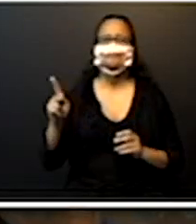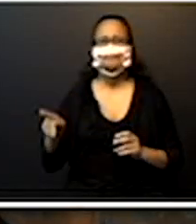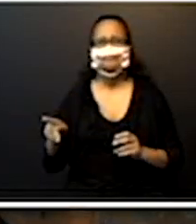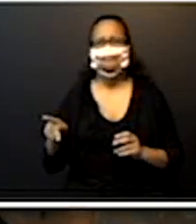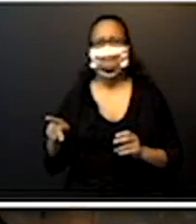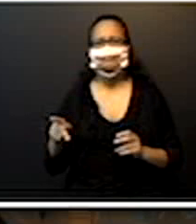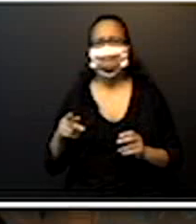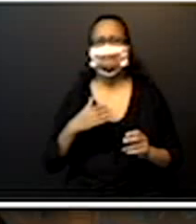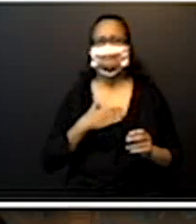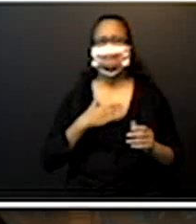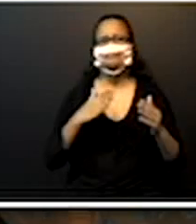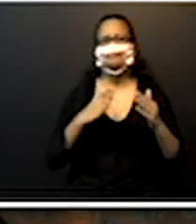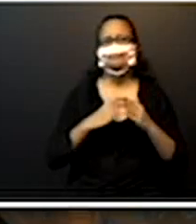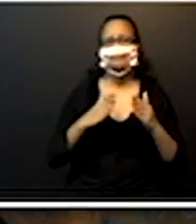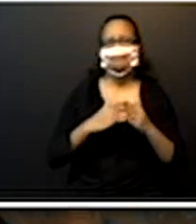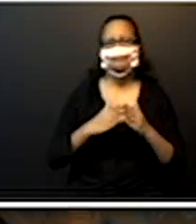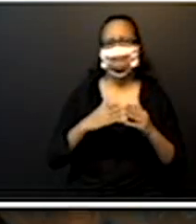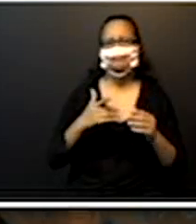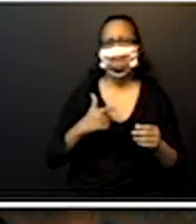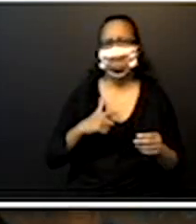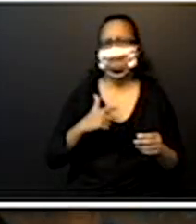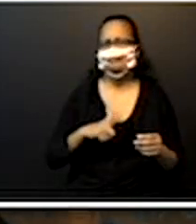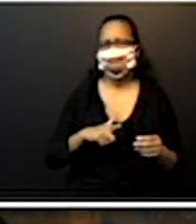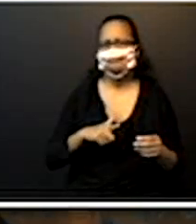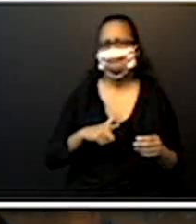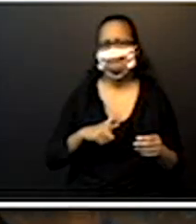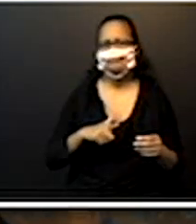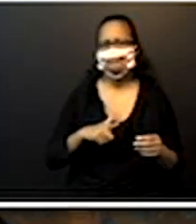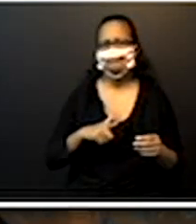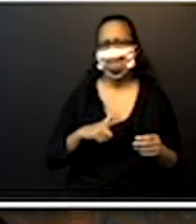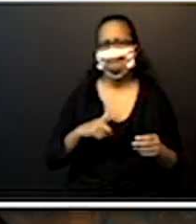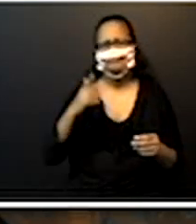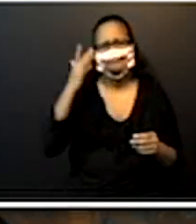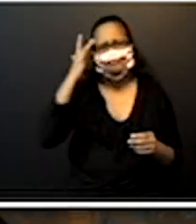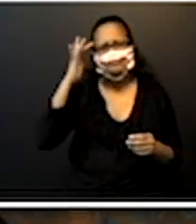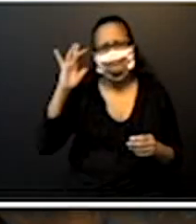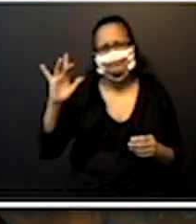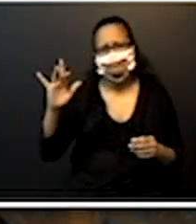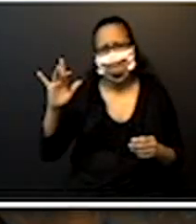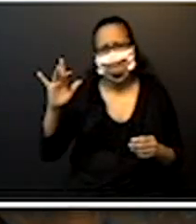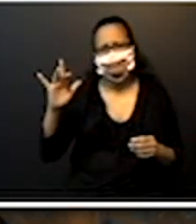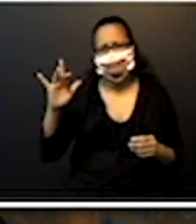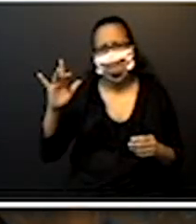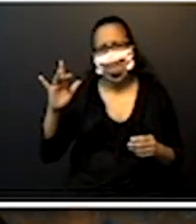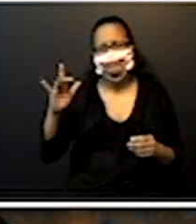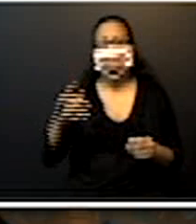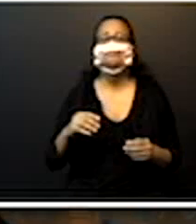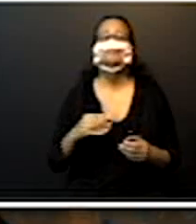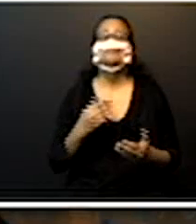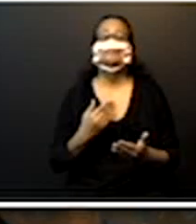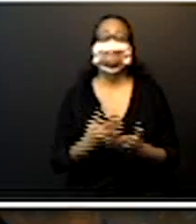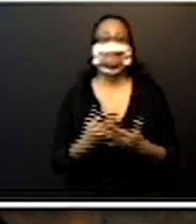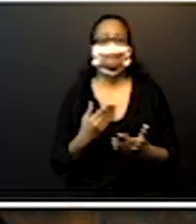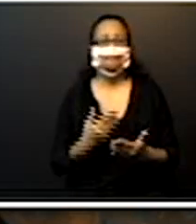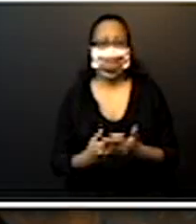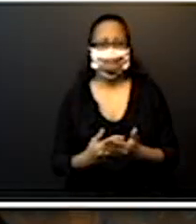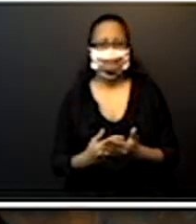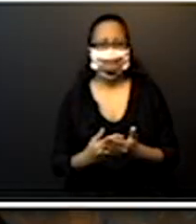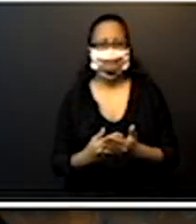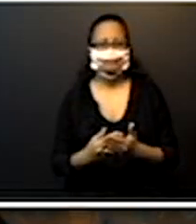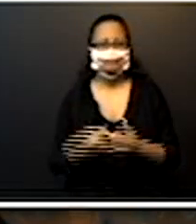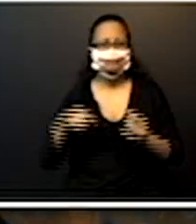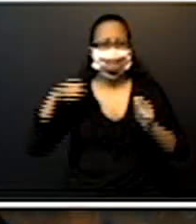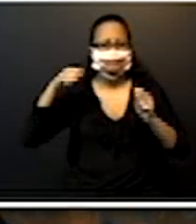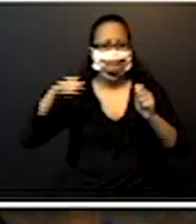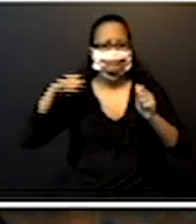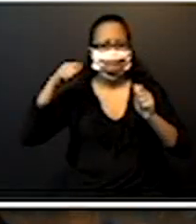não sei onde que é. Essas aulas serão gravadas, elas serão disponibilizadas lá no